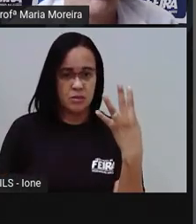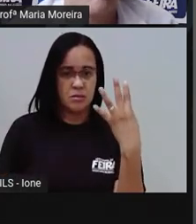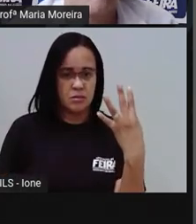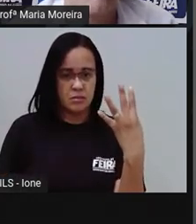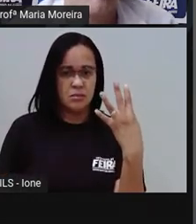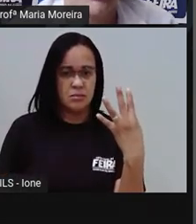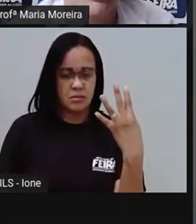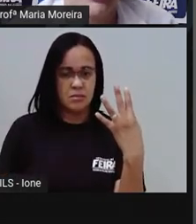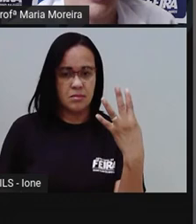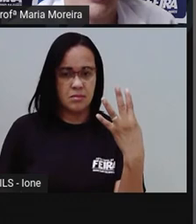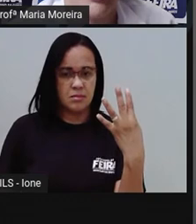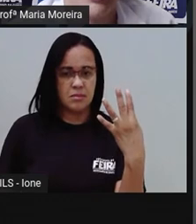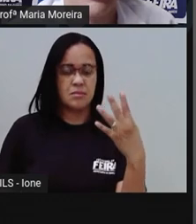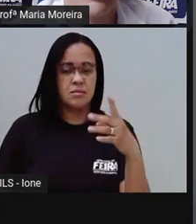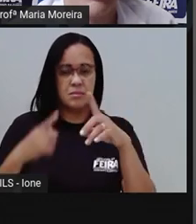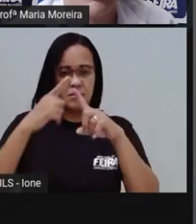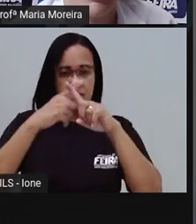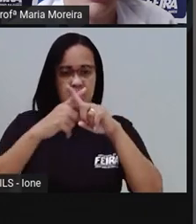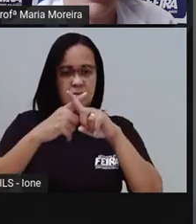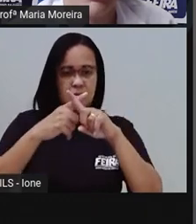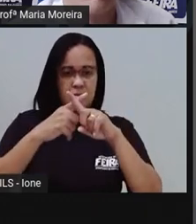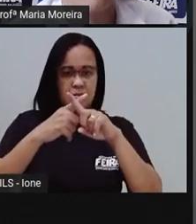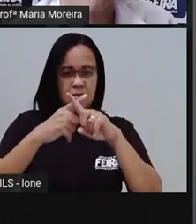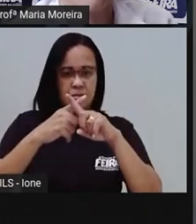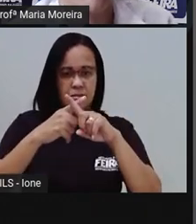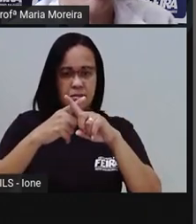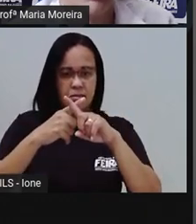quatro. Vezes, ó.